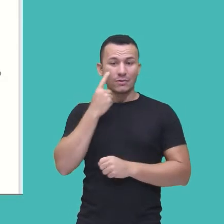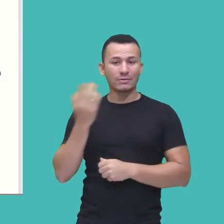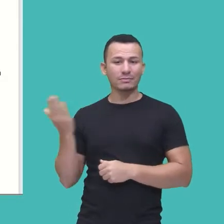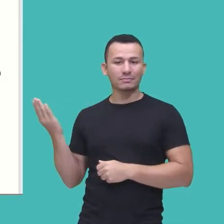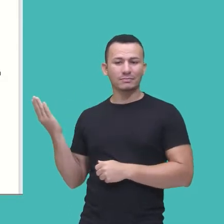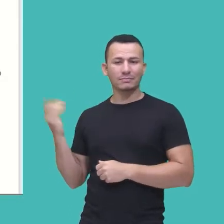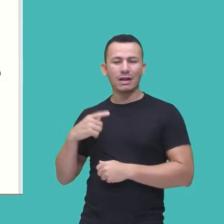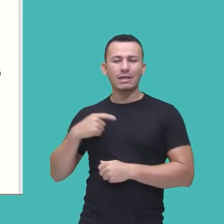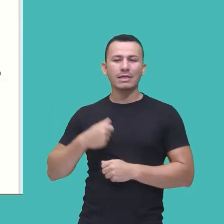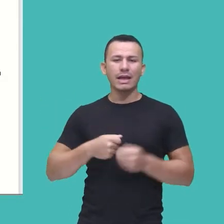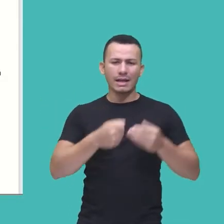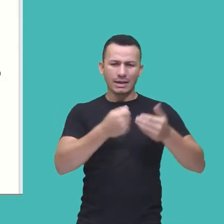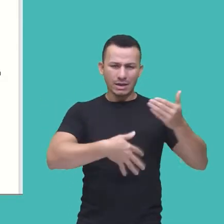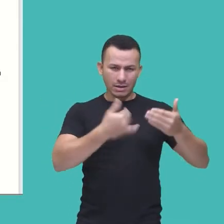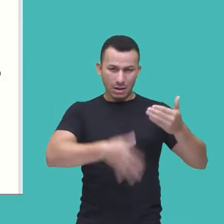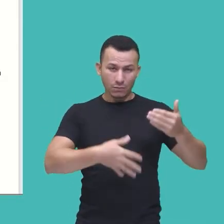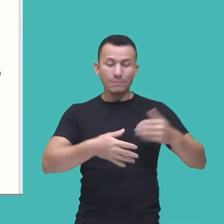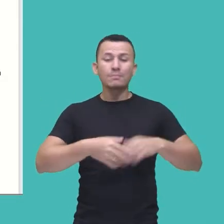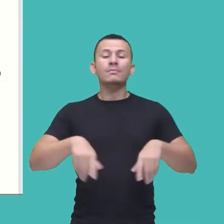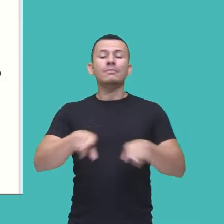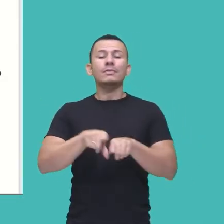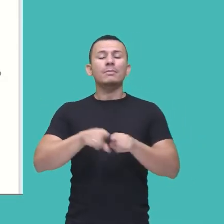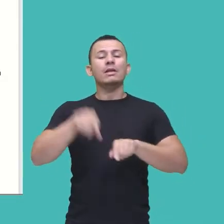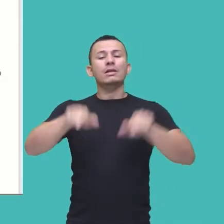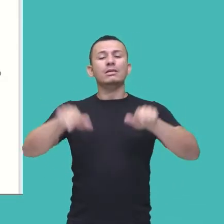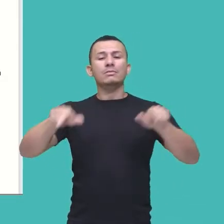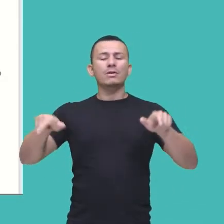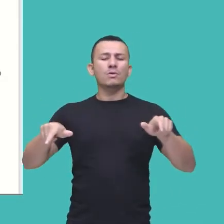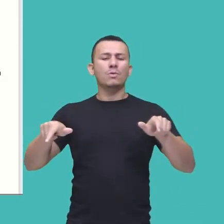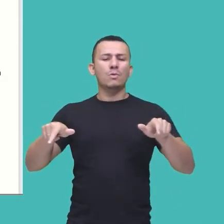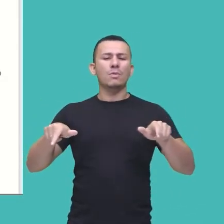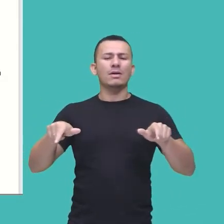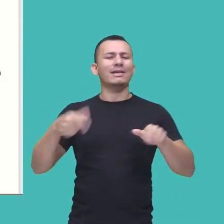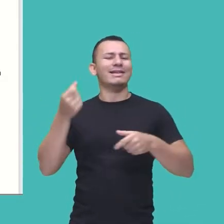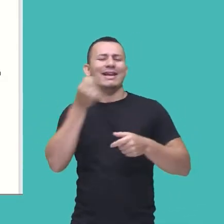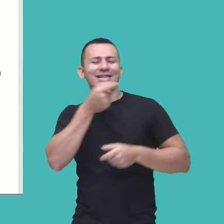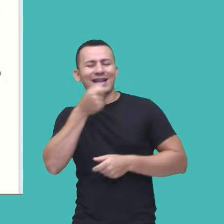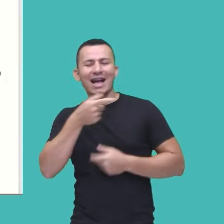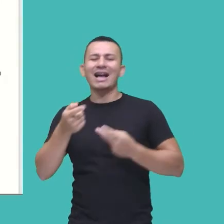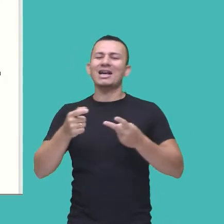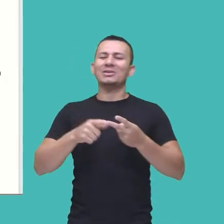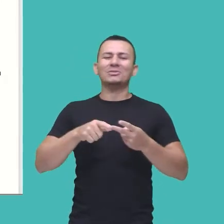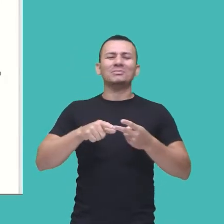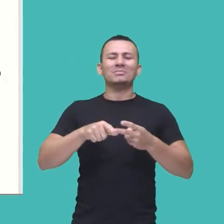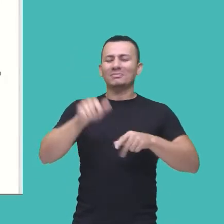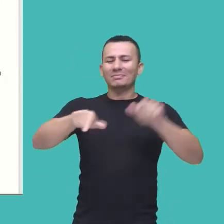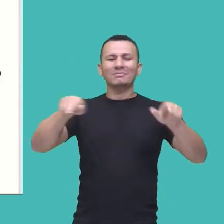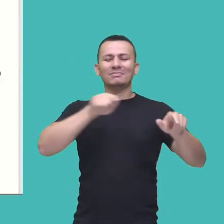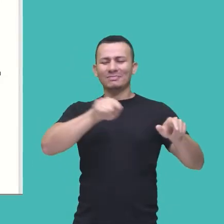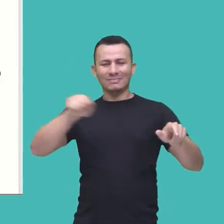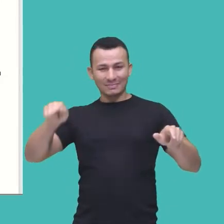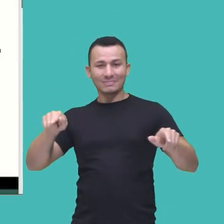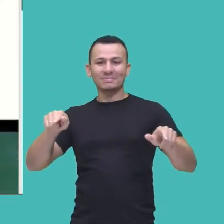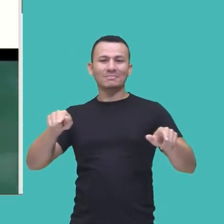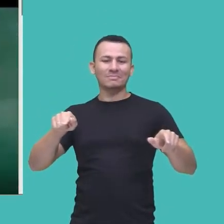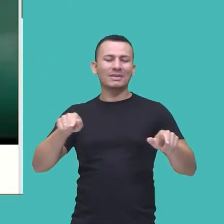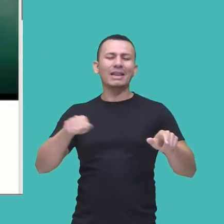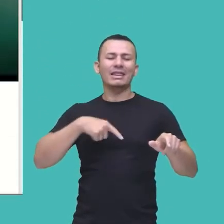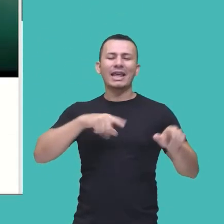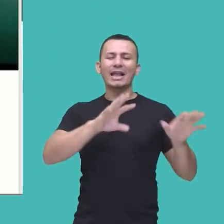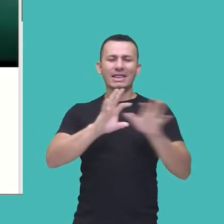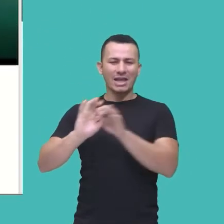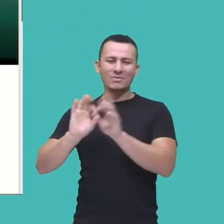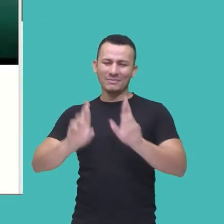descrição, tá bom? E traz aí personagens bem irreverentes, engraçados, né, cada um ali dentro do seu contexto.